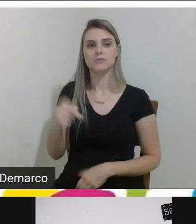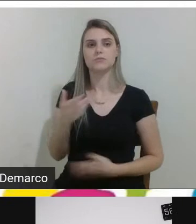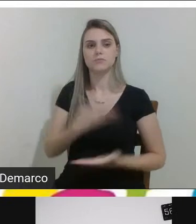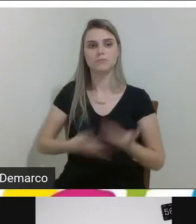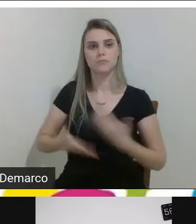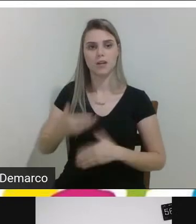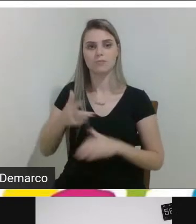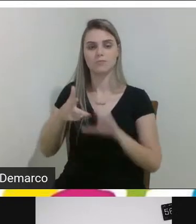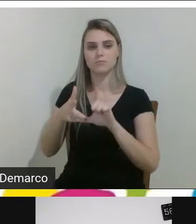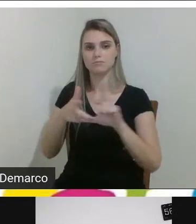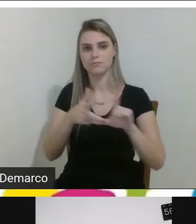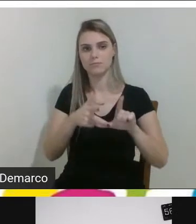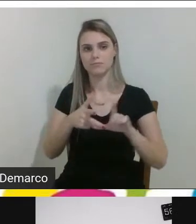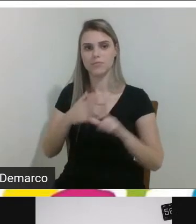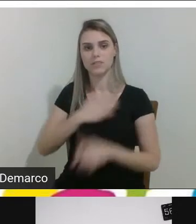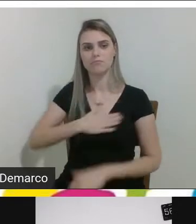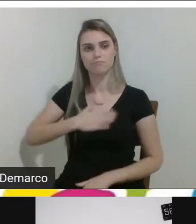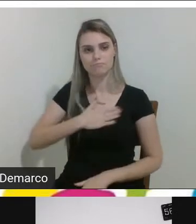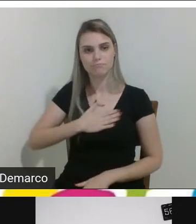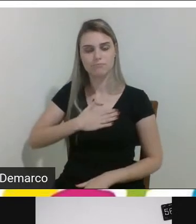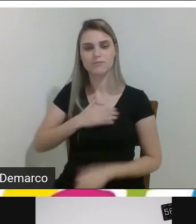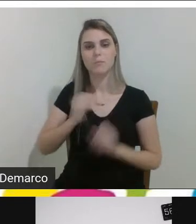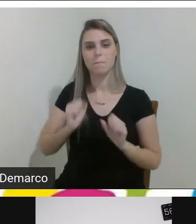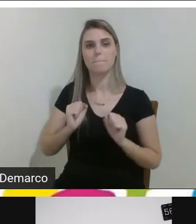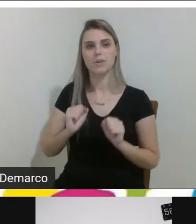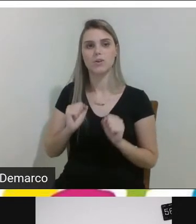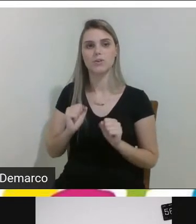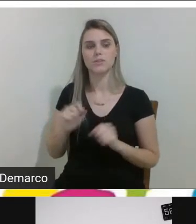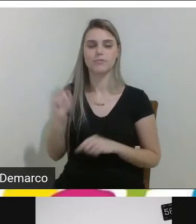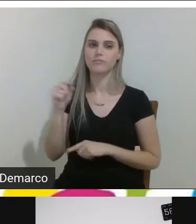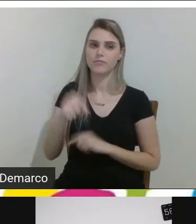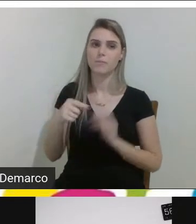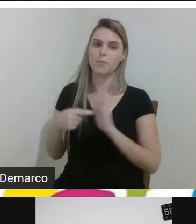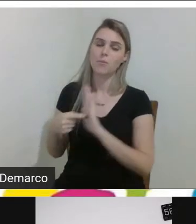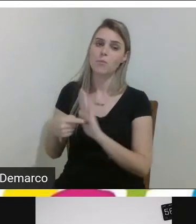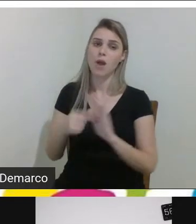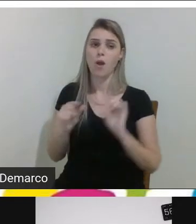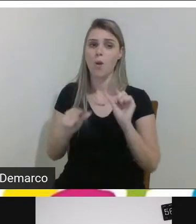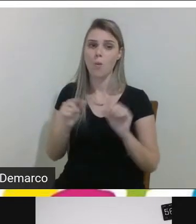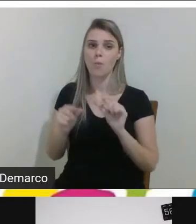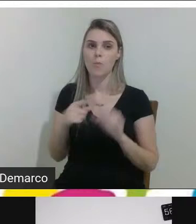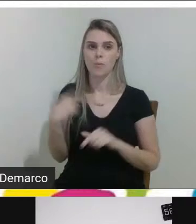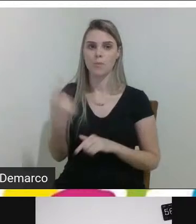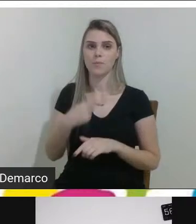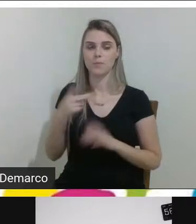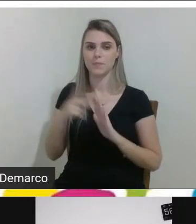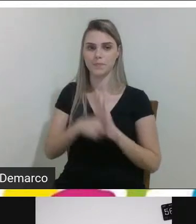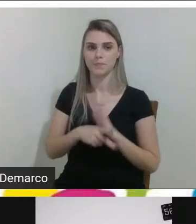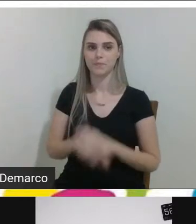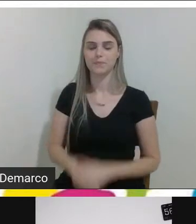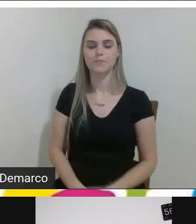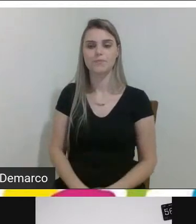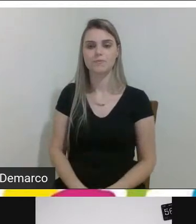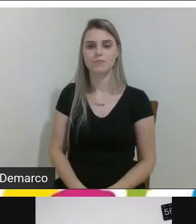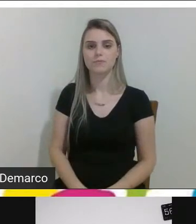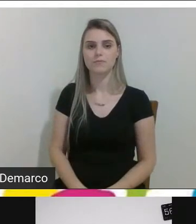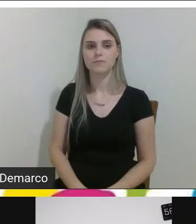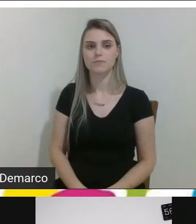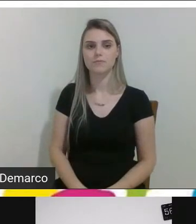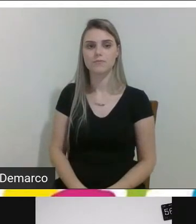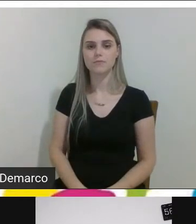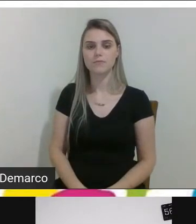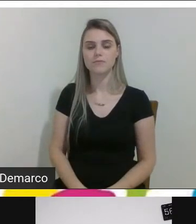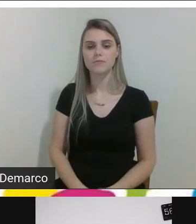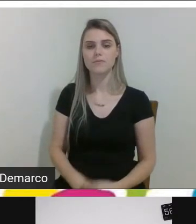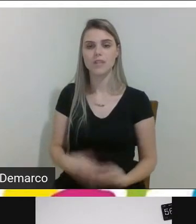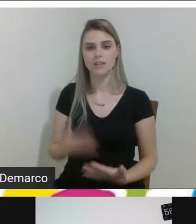aqui dessa live satisfação enorme a gente poder estar mostrando um pouquinho mais do nosso projeto então uma breve descrição auto